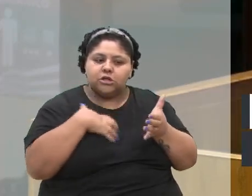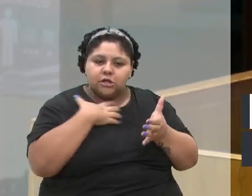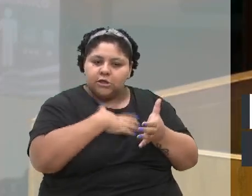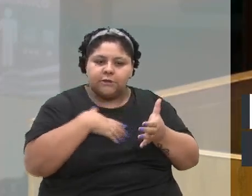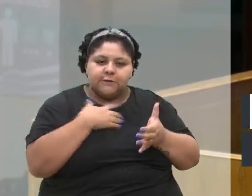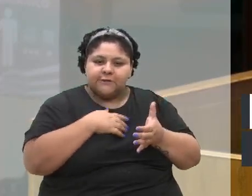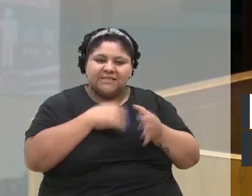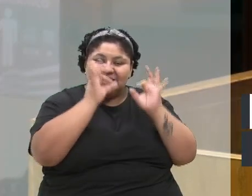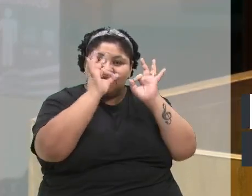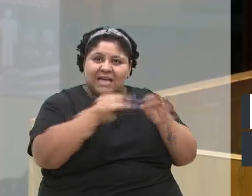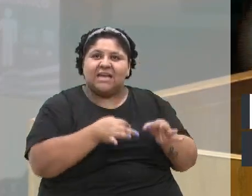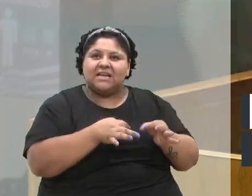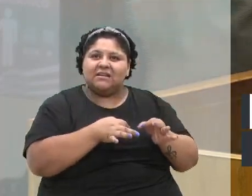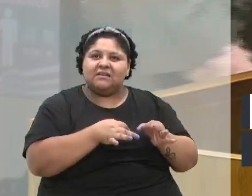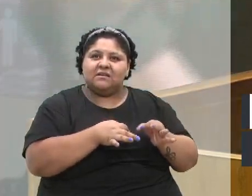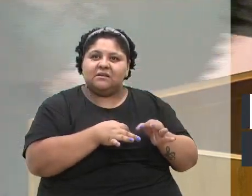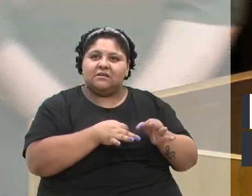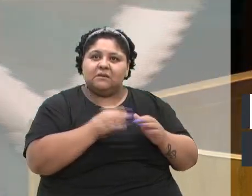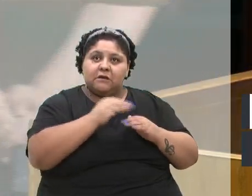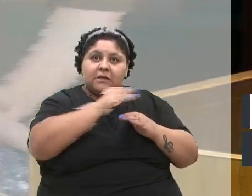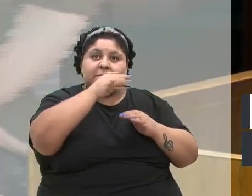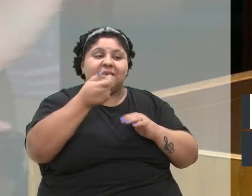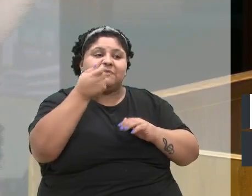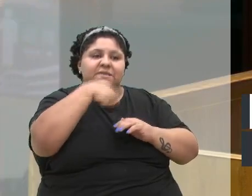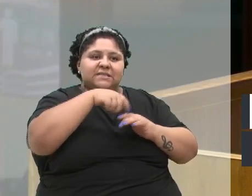veemente aquele que mais precisa.